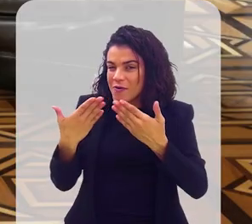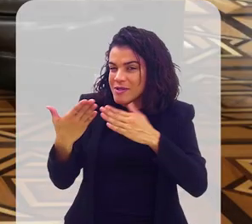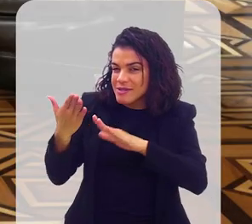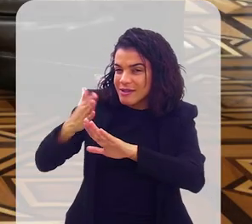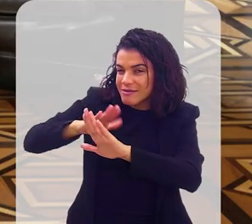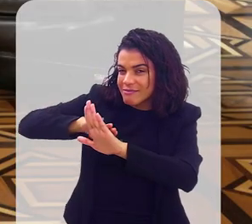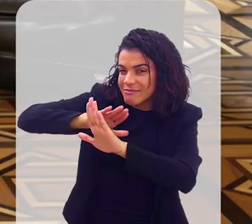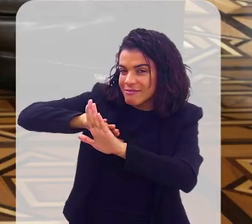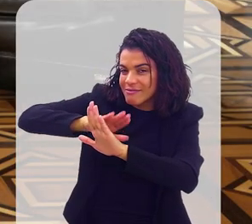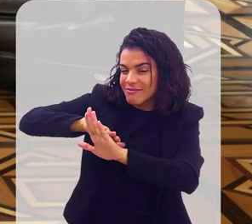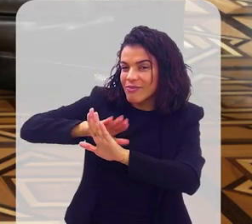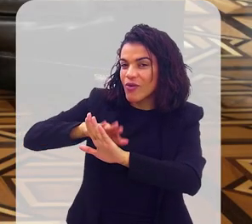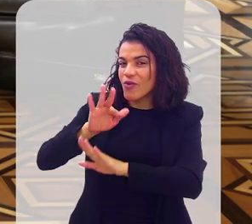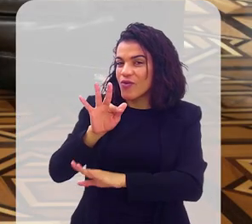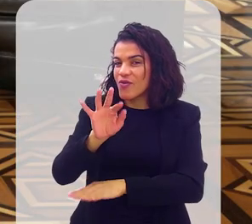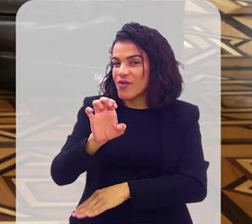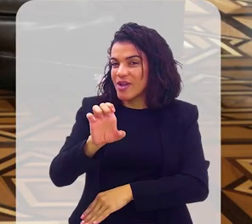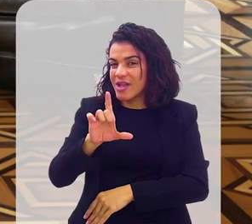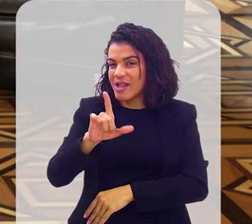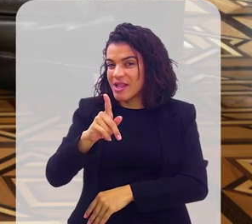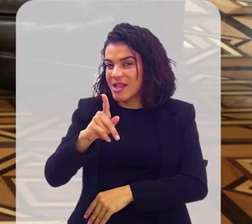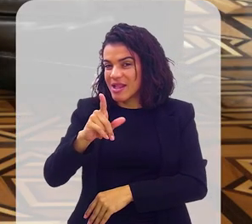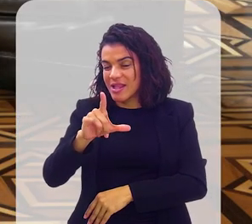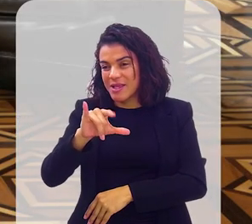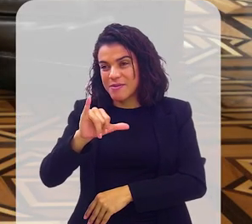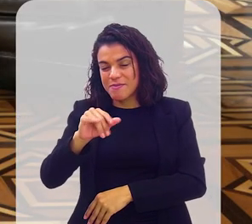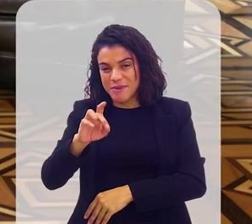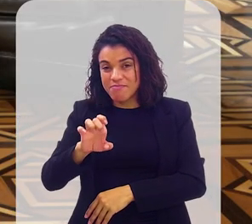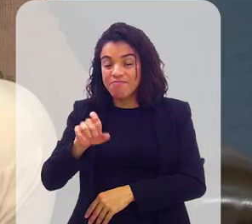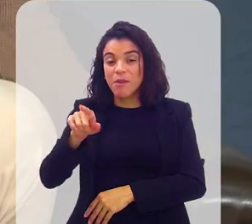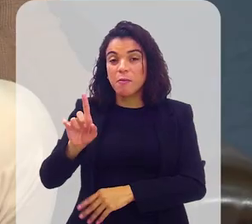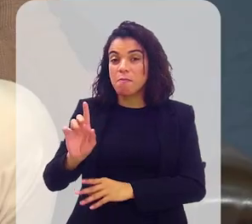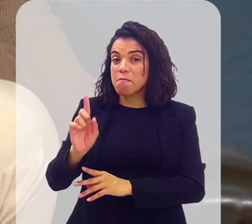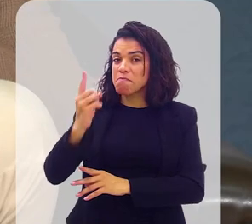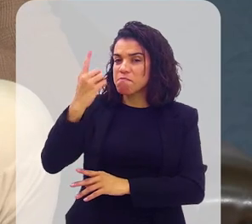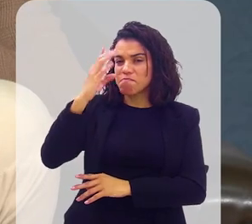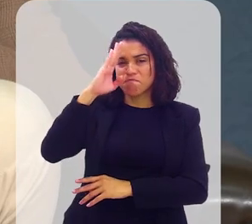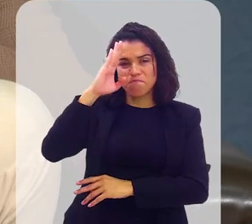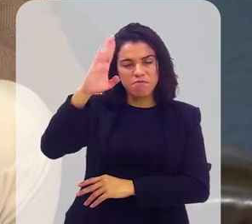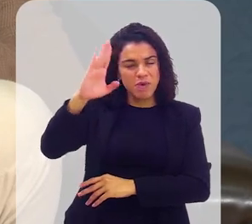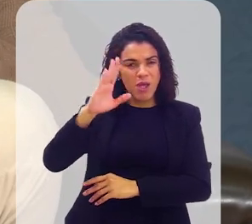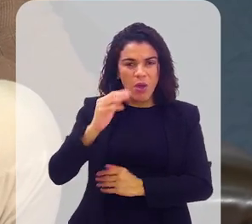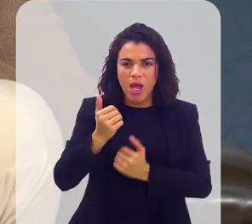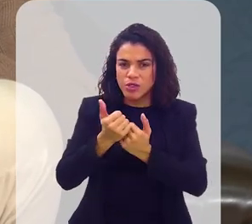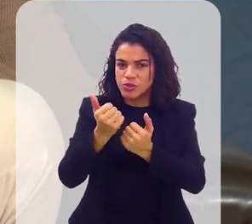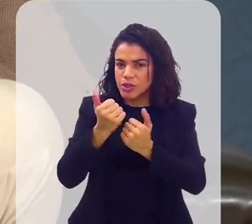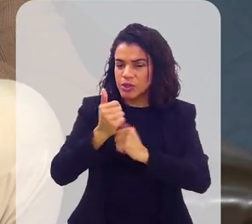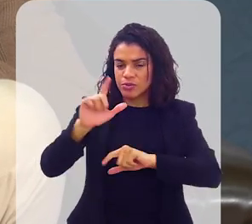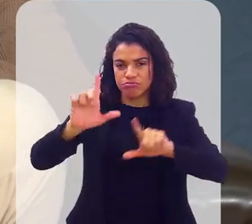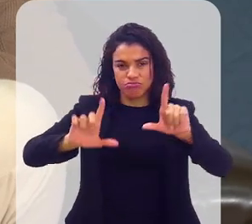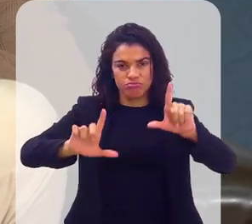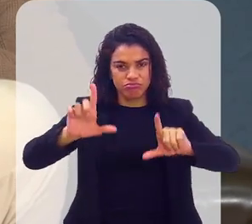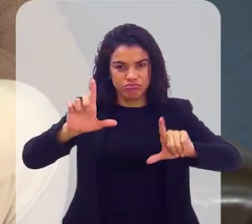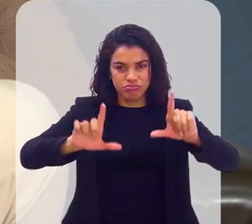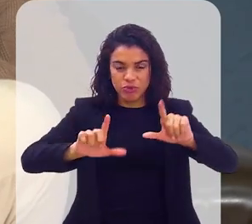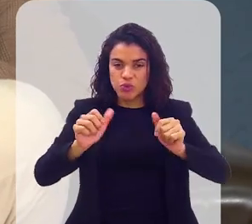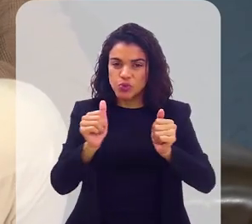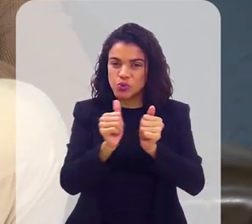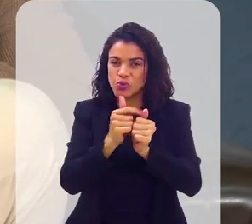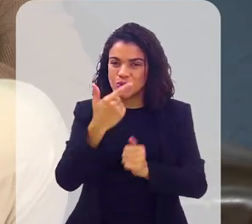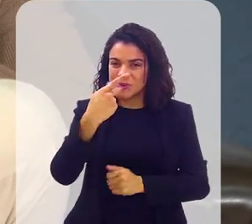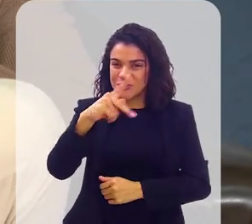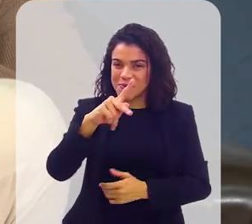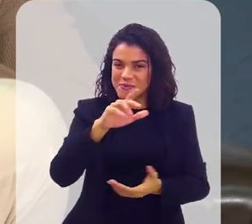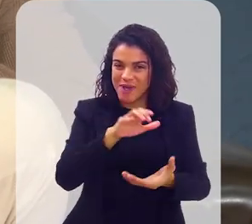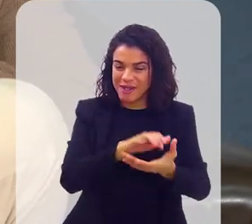com o Felipe, Felipe tem sido um dos principais ajudadores desse programa, né? E junto com o seu marido,